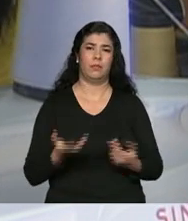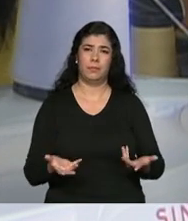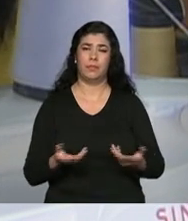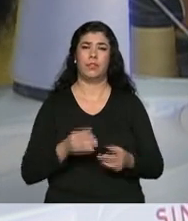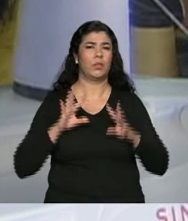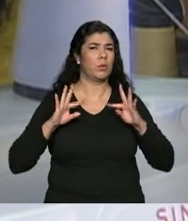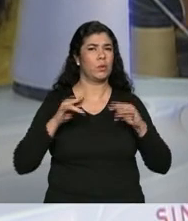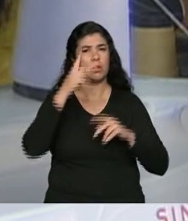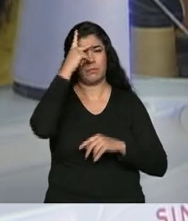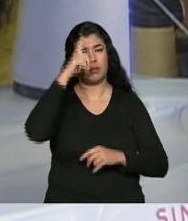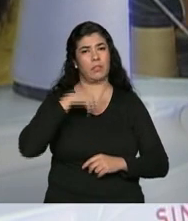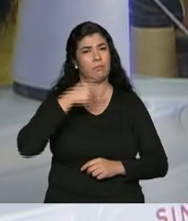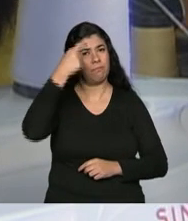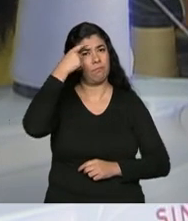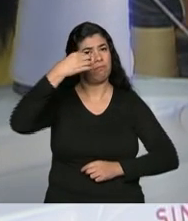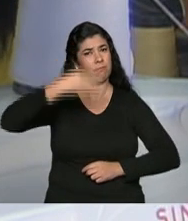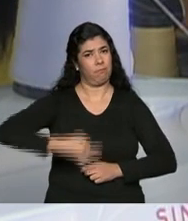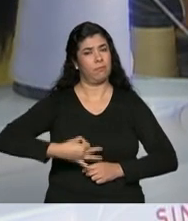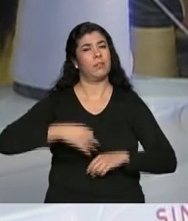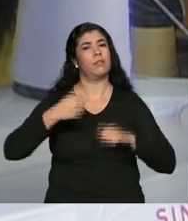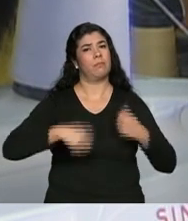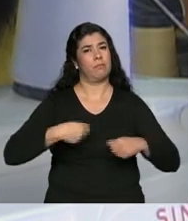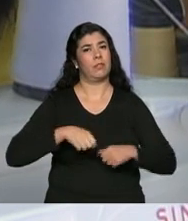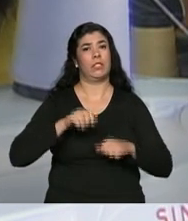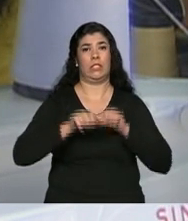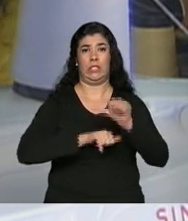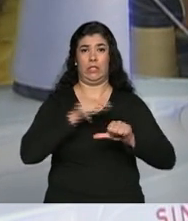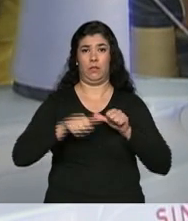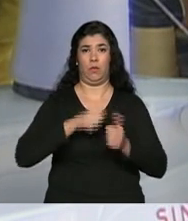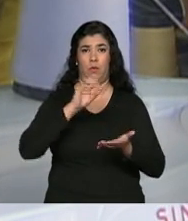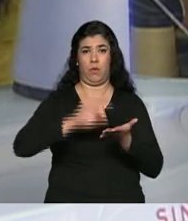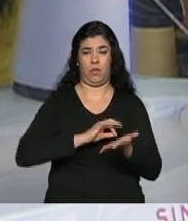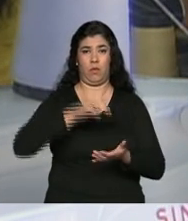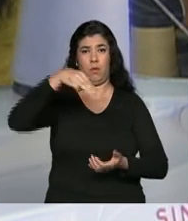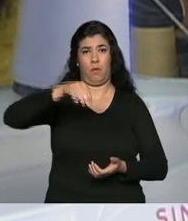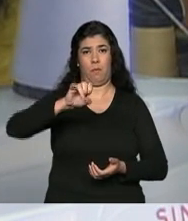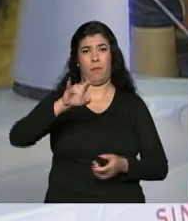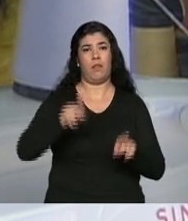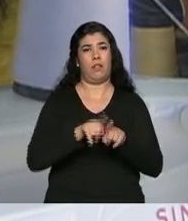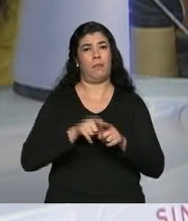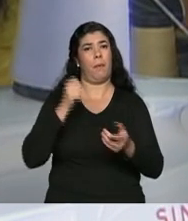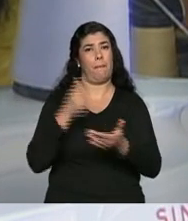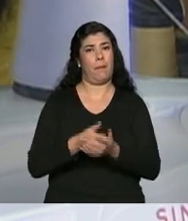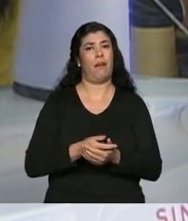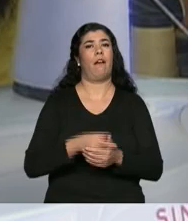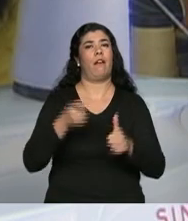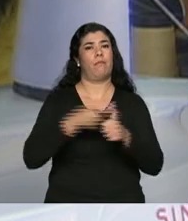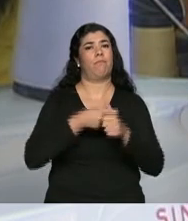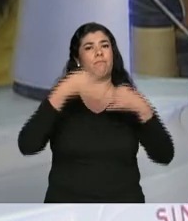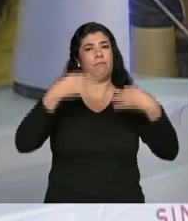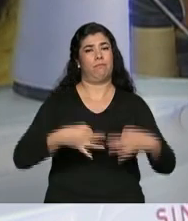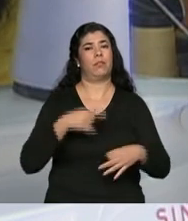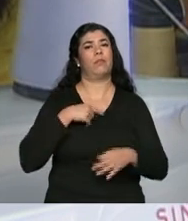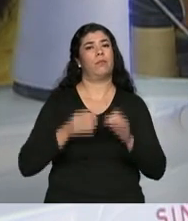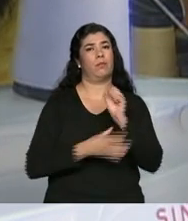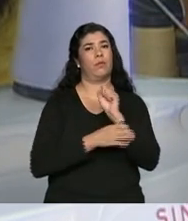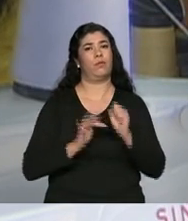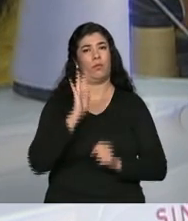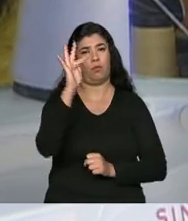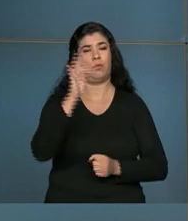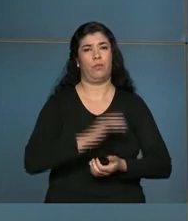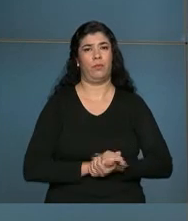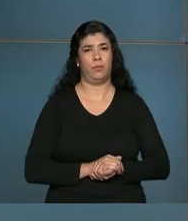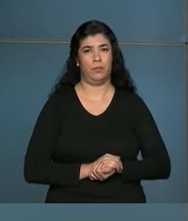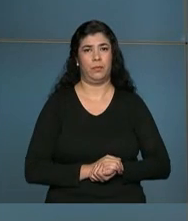que todo mundo tenha essa consciência de se tornar empreendedor individual, mas de pagar seu carnê em dia, porque vai estar garantido o seu futuro.